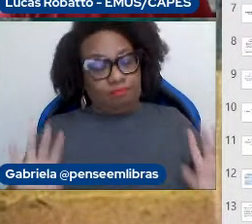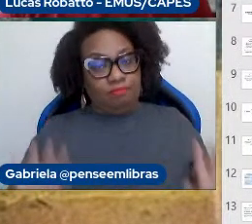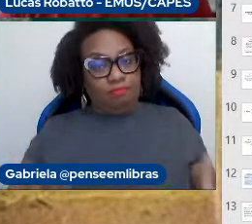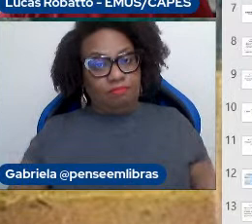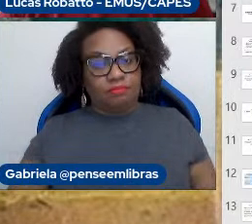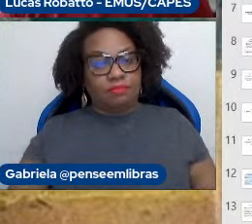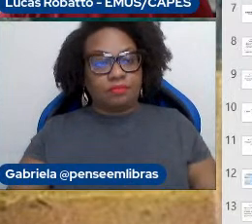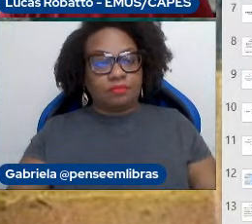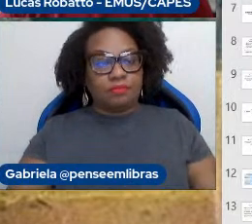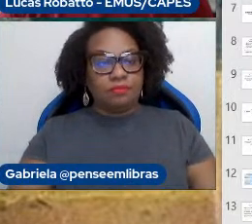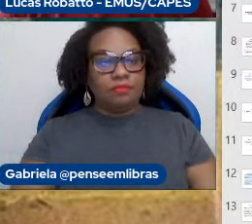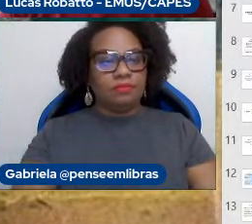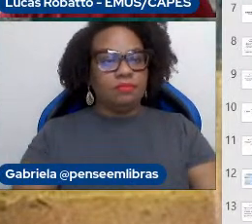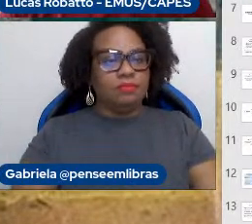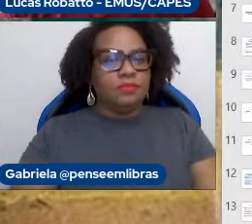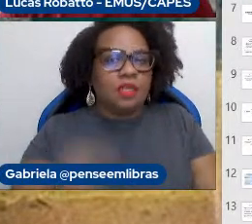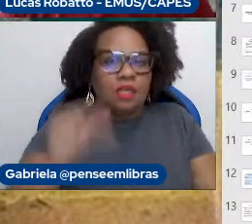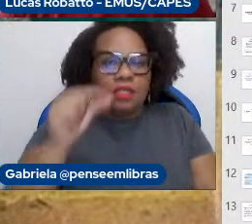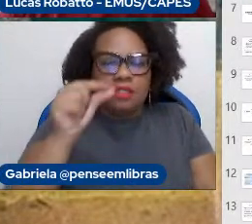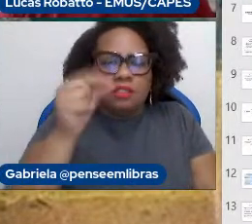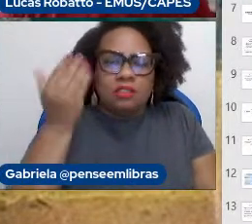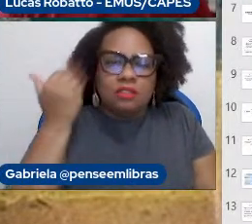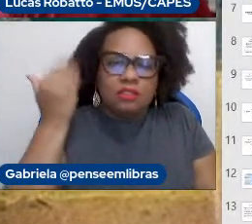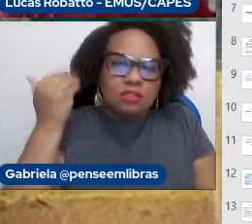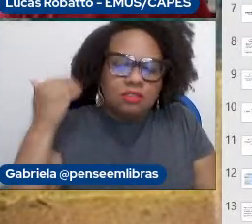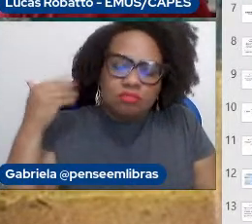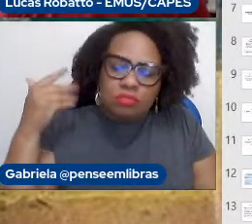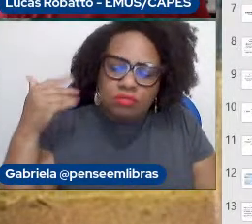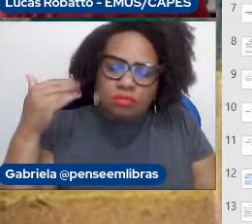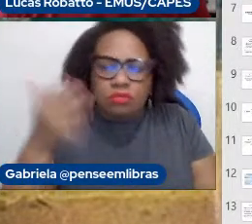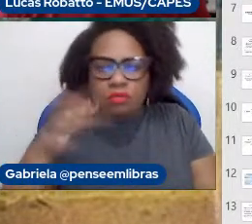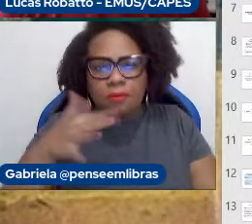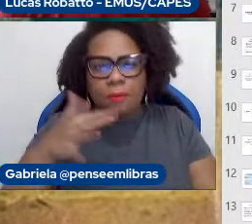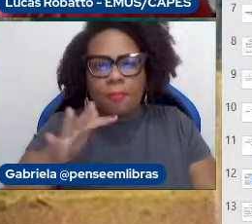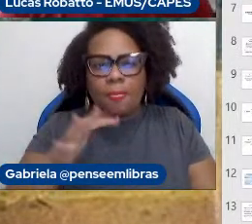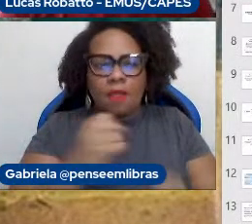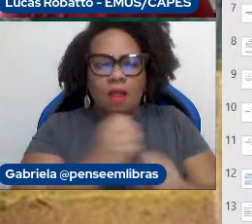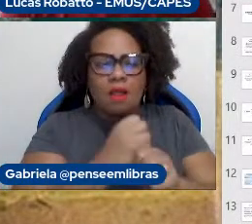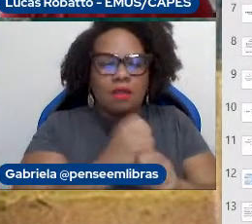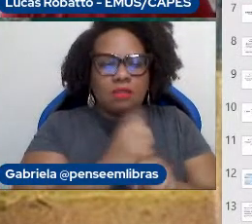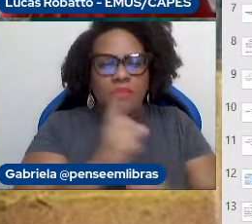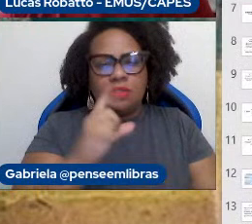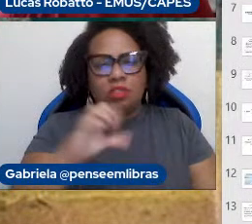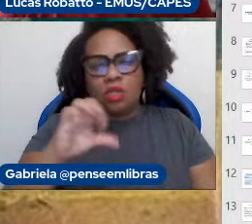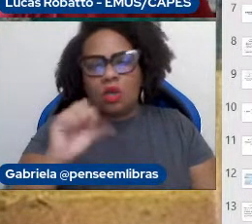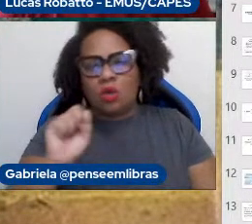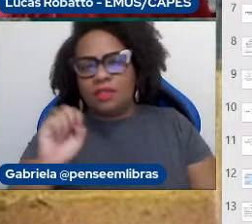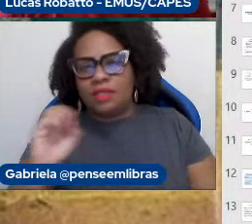já em tempos mais recentes, a partir da década de 1980, 1990,